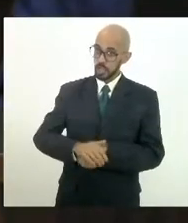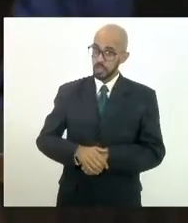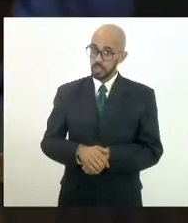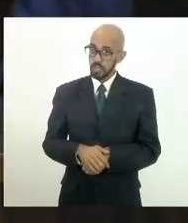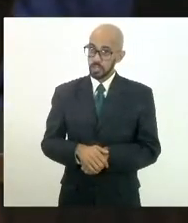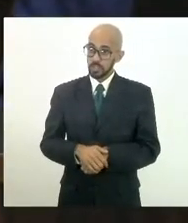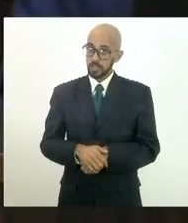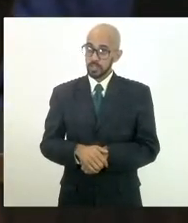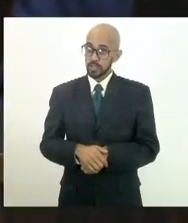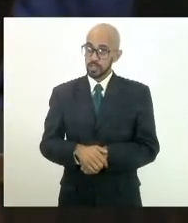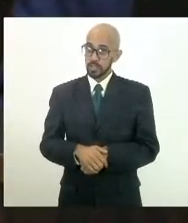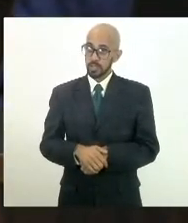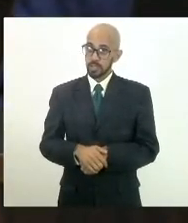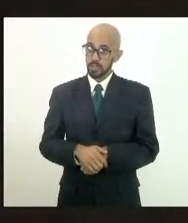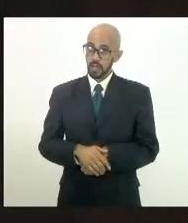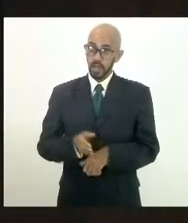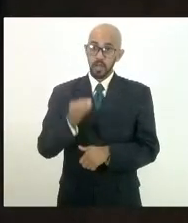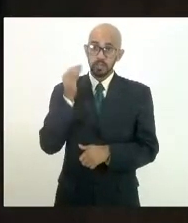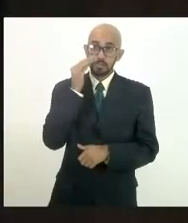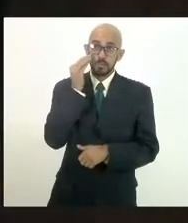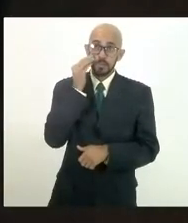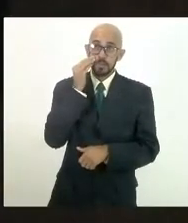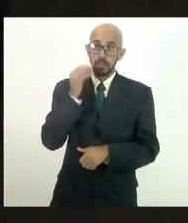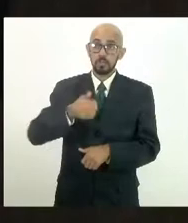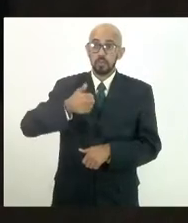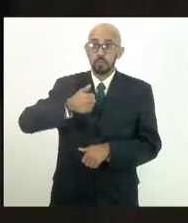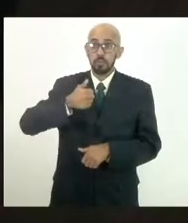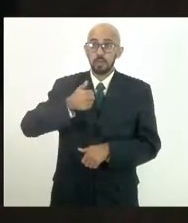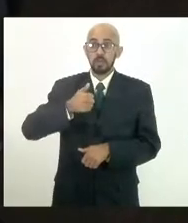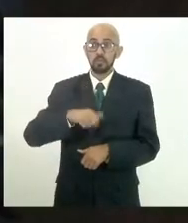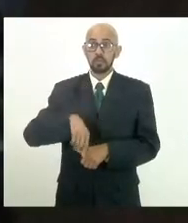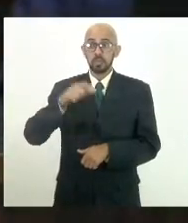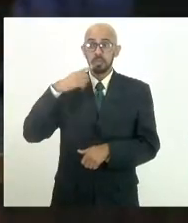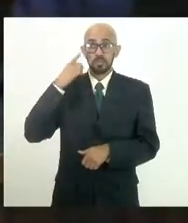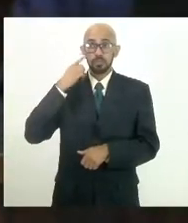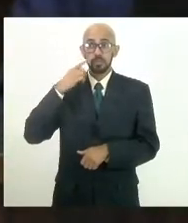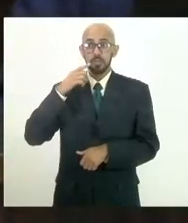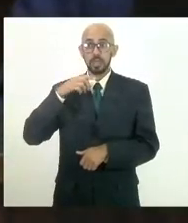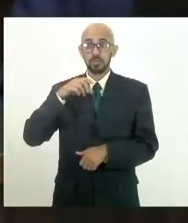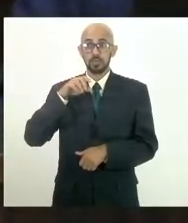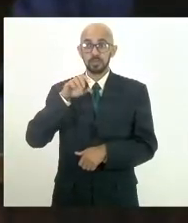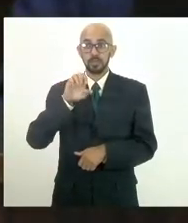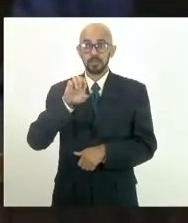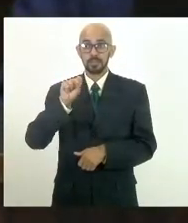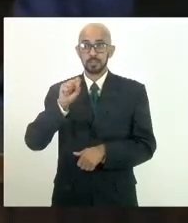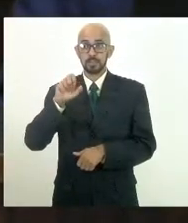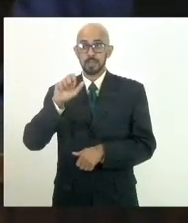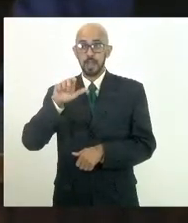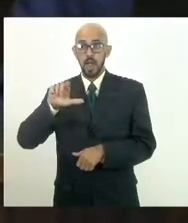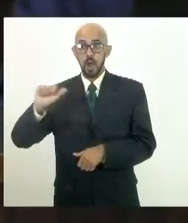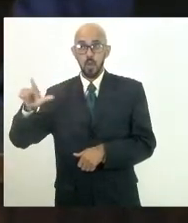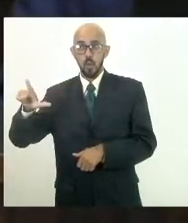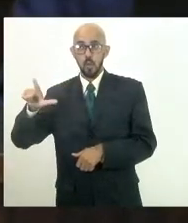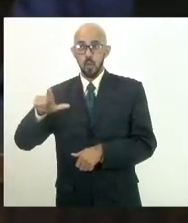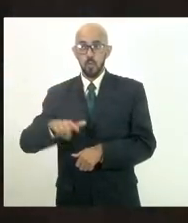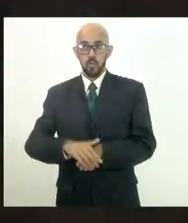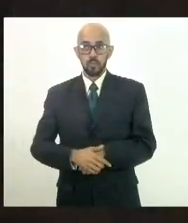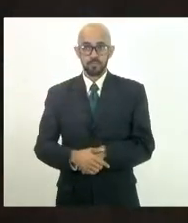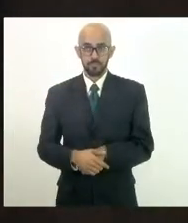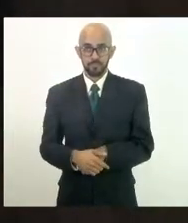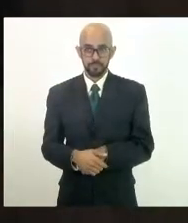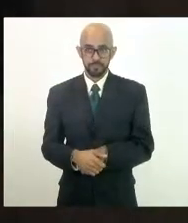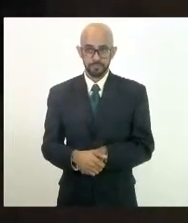Vila Toscana... experimentou primeiro foi o deputado Nescau. Nescau? De visa com Petrópolis em Santa Cruz. É,